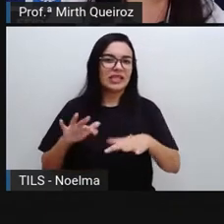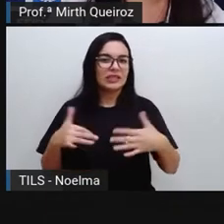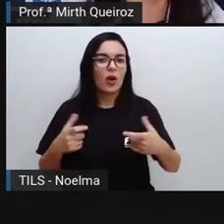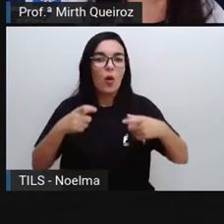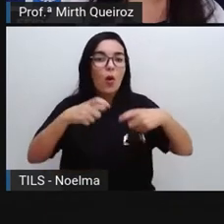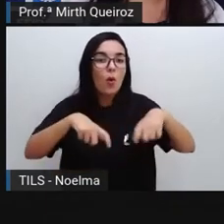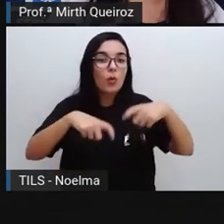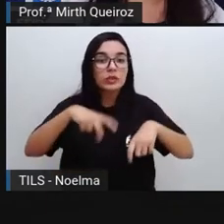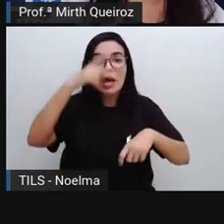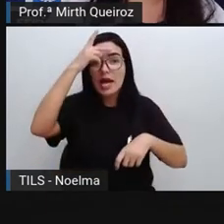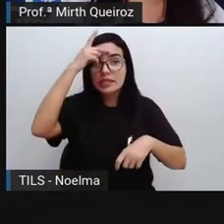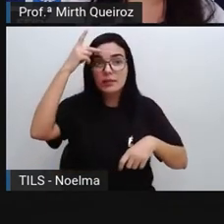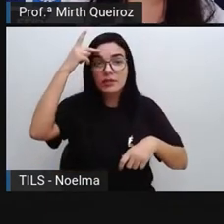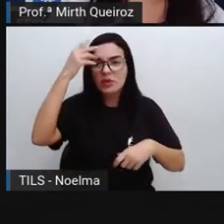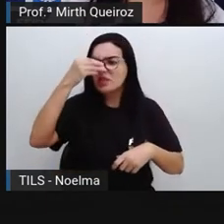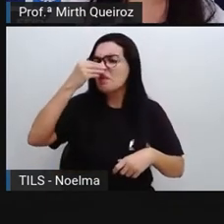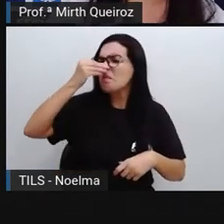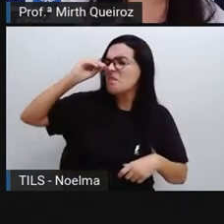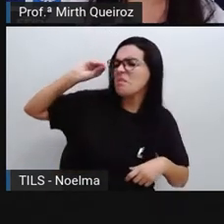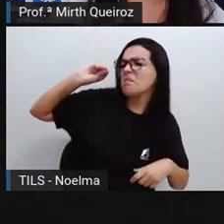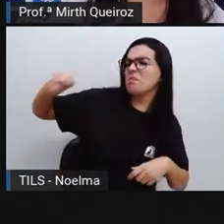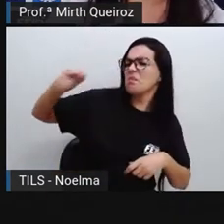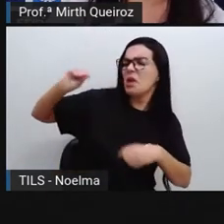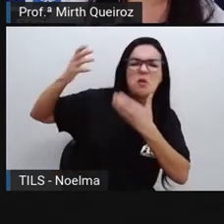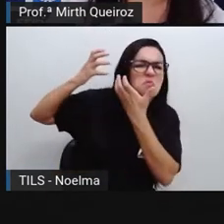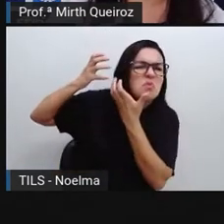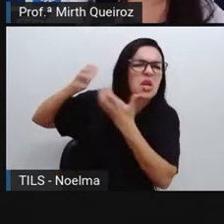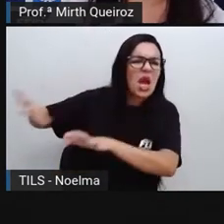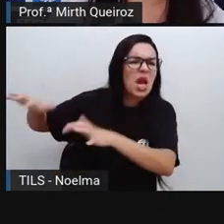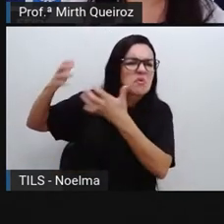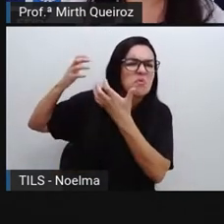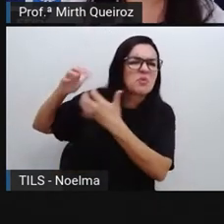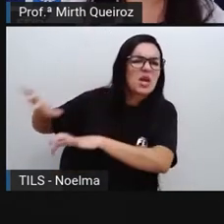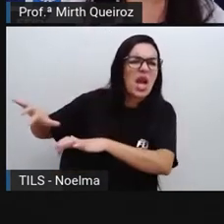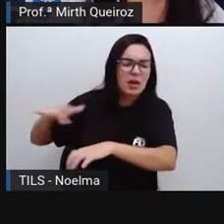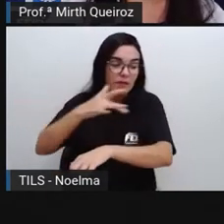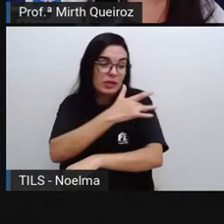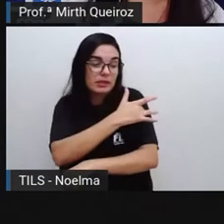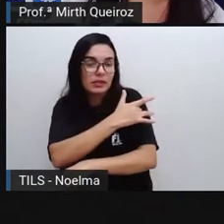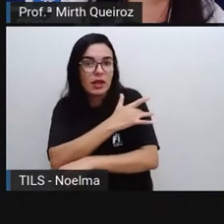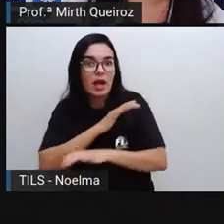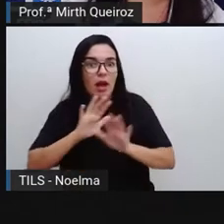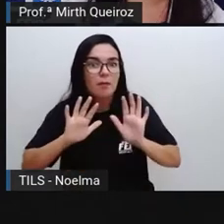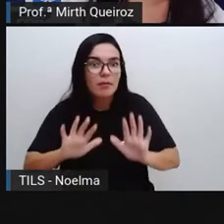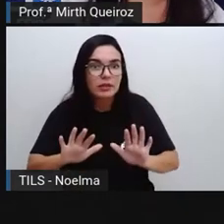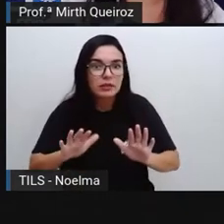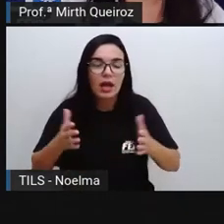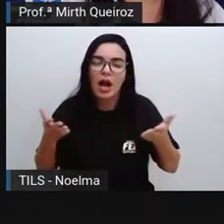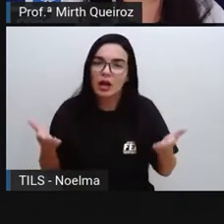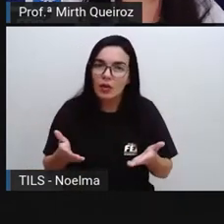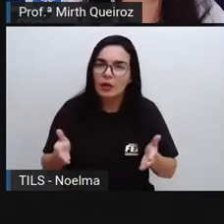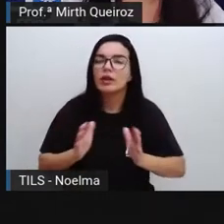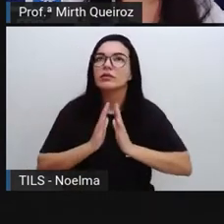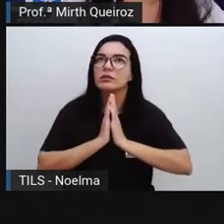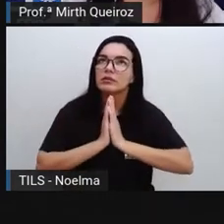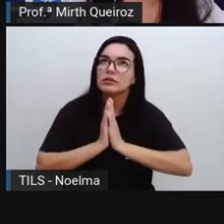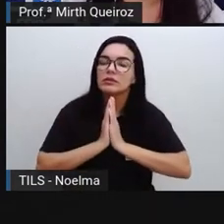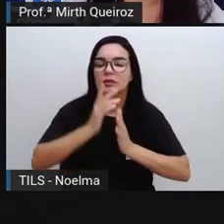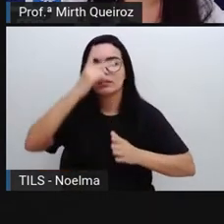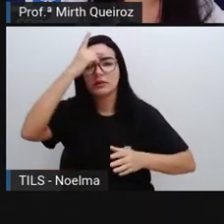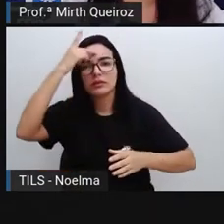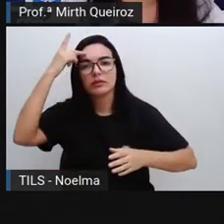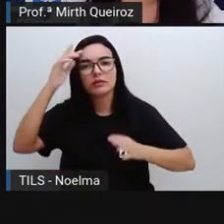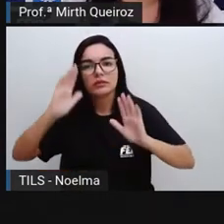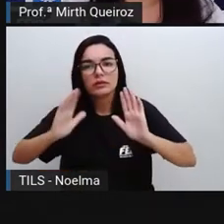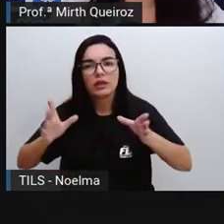pessoas se recusaram inicialmente, agora, graças a Deus, já está melhorando, mas as pessoas se recusaram a vacinar